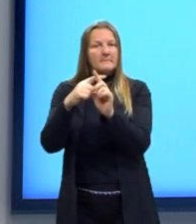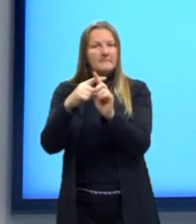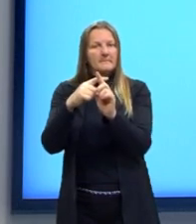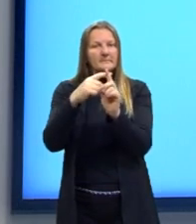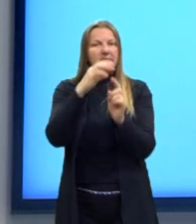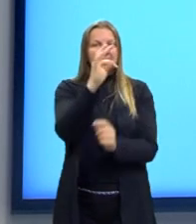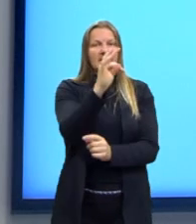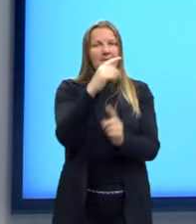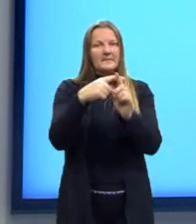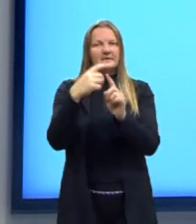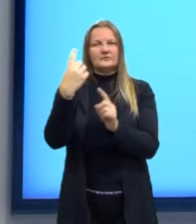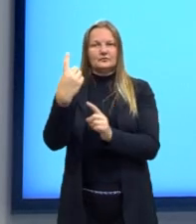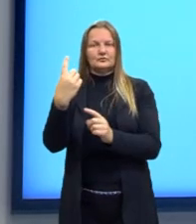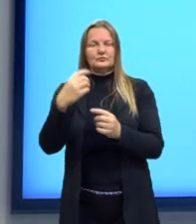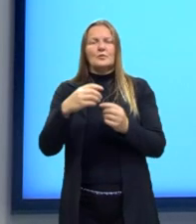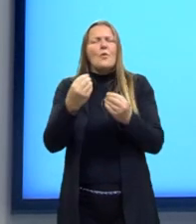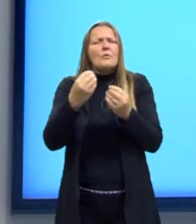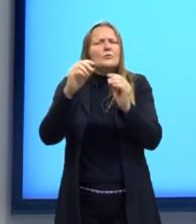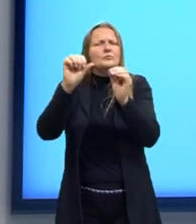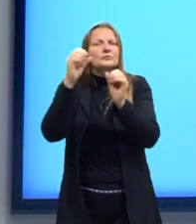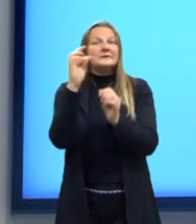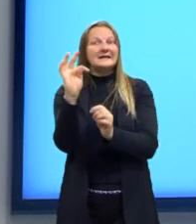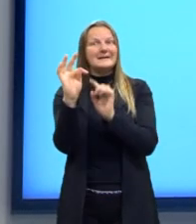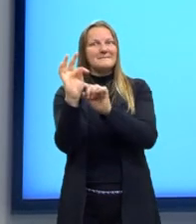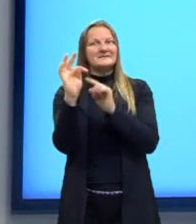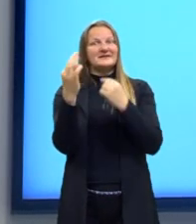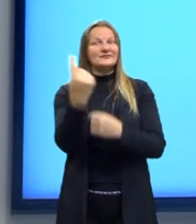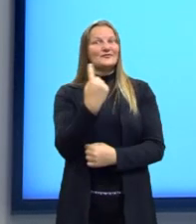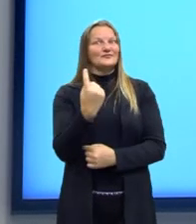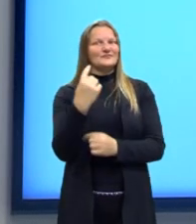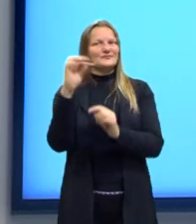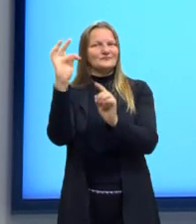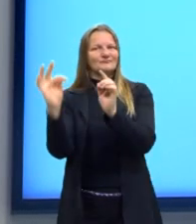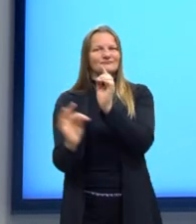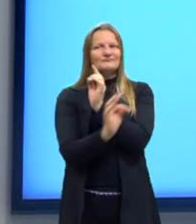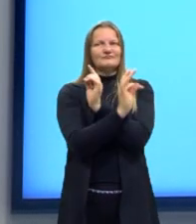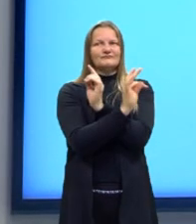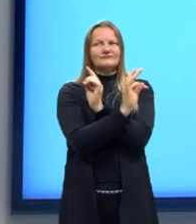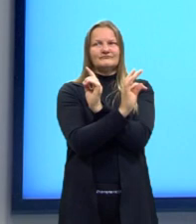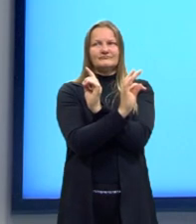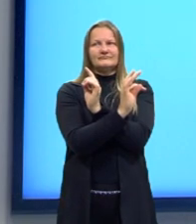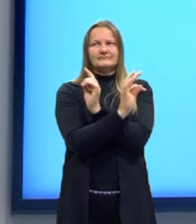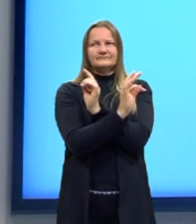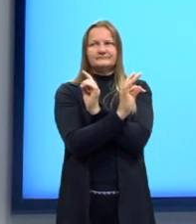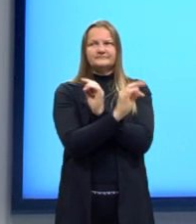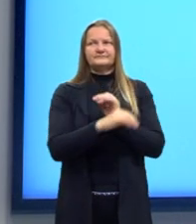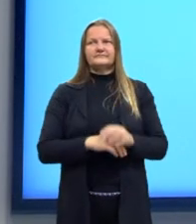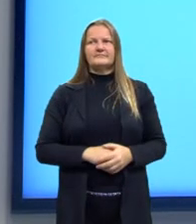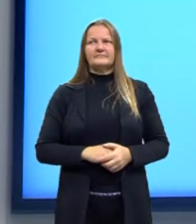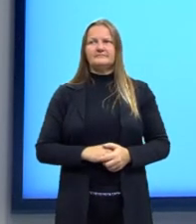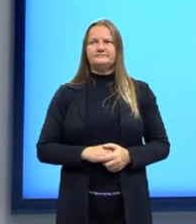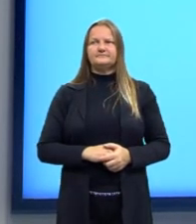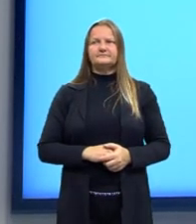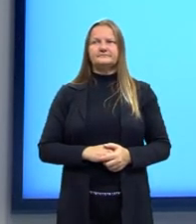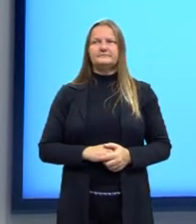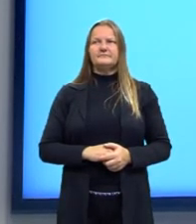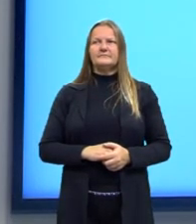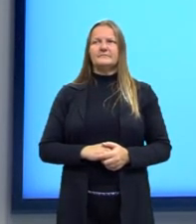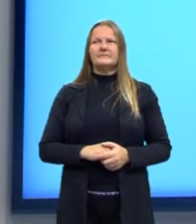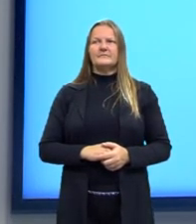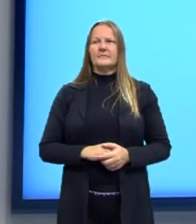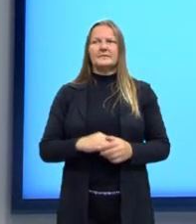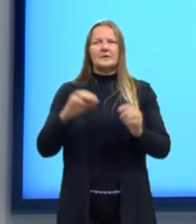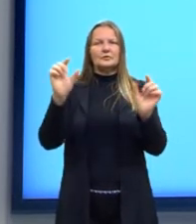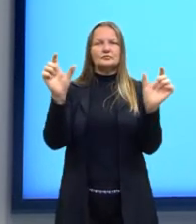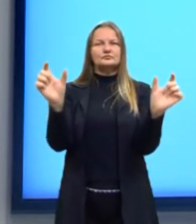Como nós buscamos isolar o T, né? Nós temos aqui o T mais 1. Esse termo mais 1 passa